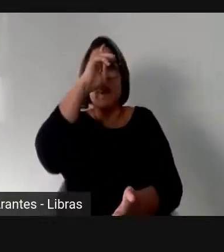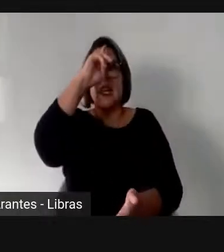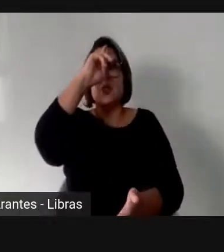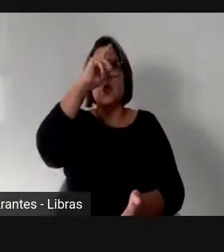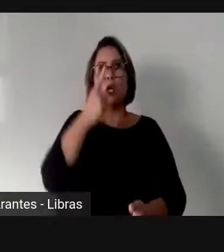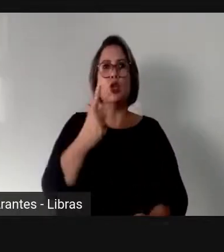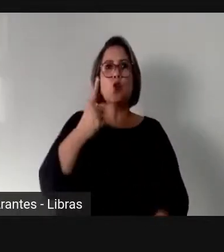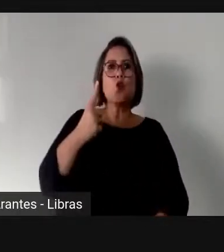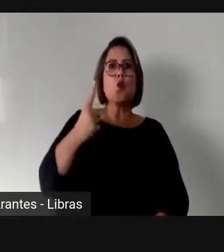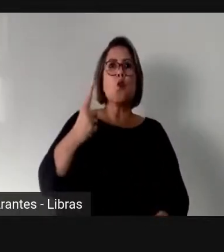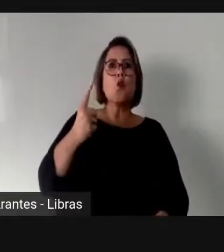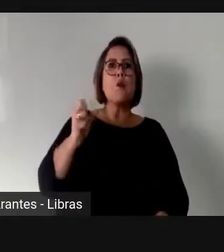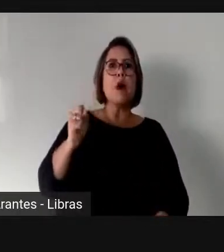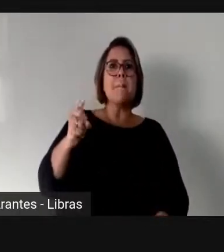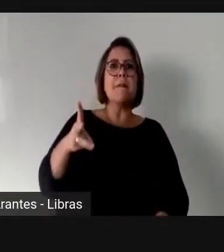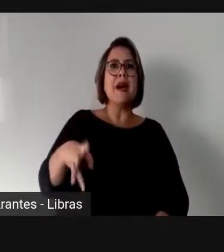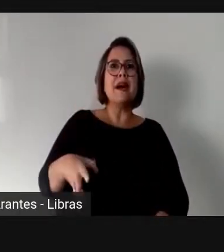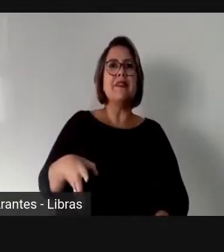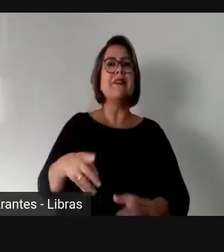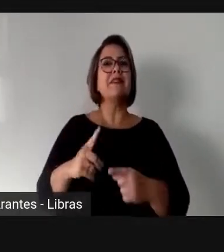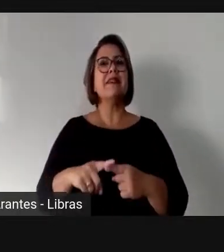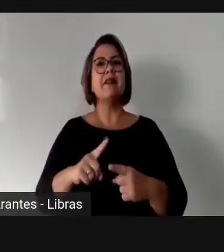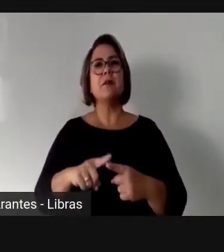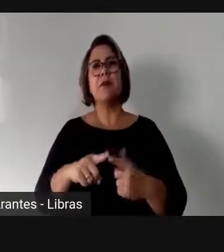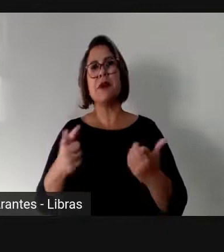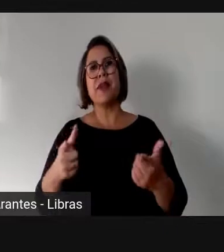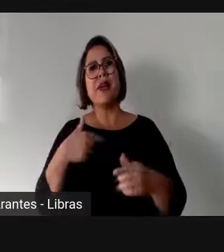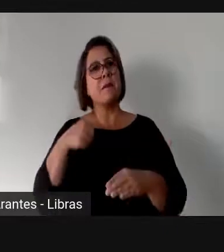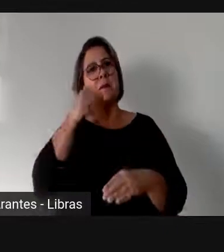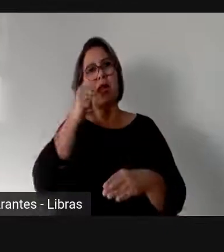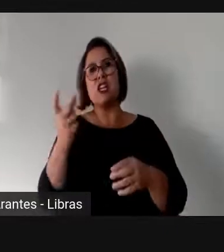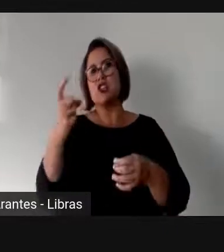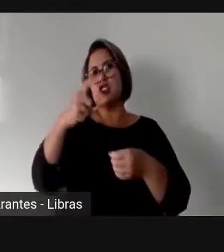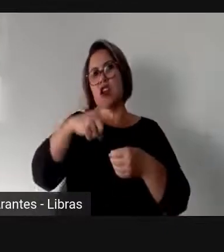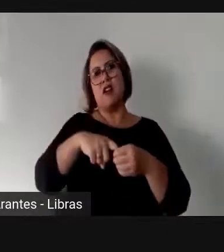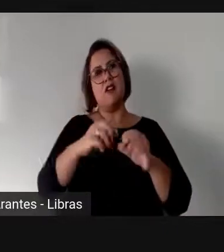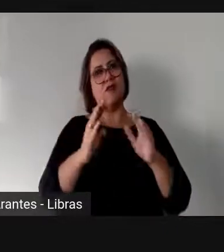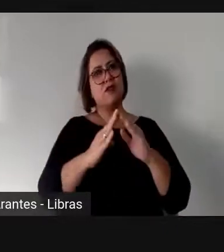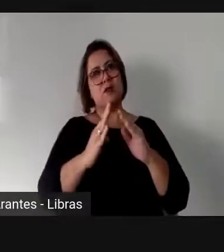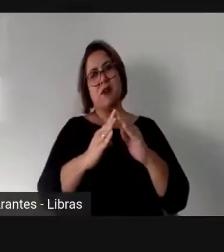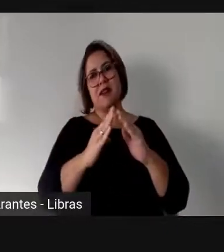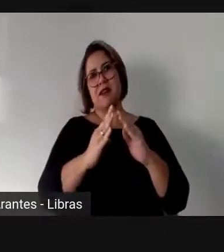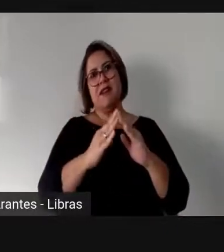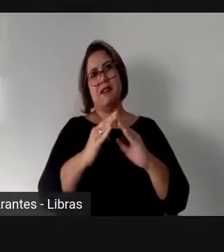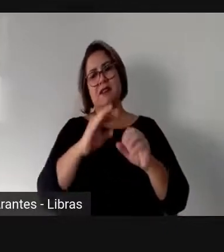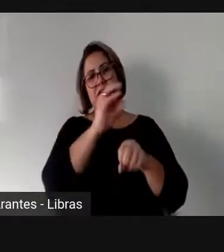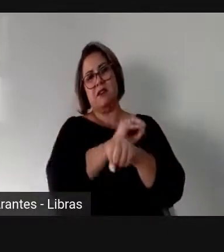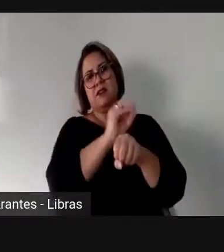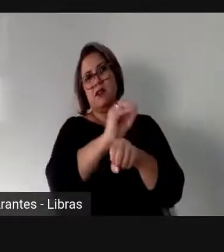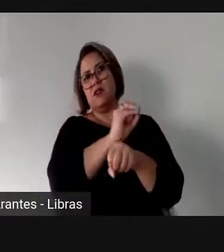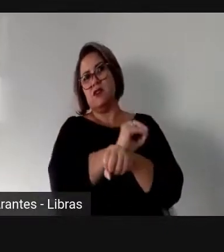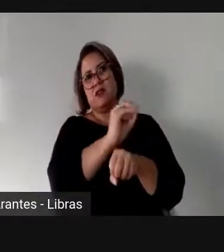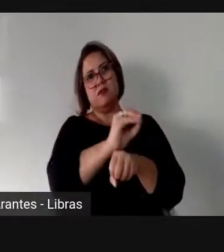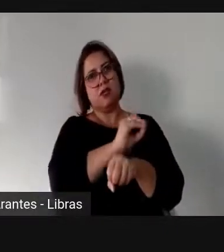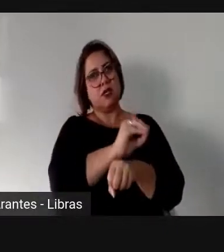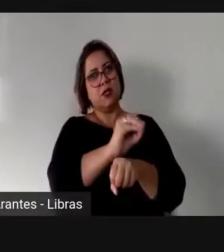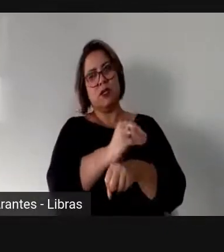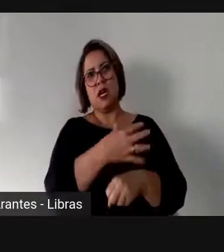porque as mulheres vão estar no cuidado dos filhos. As mulheres voltam para casa para o cuidado dos filhos.